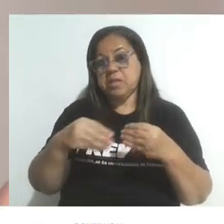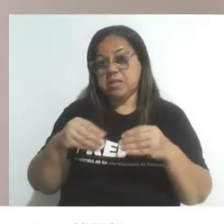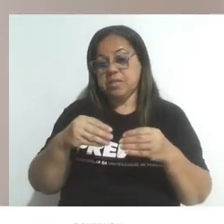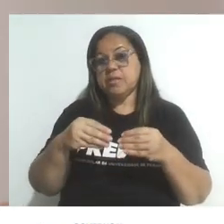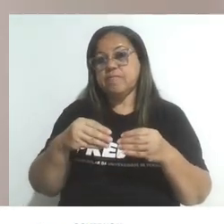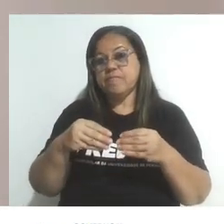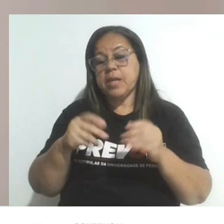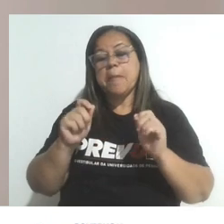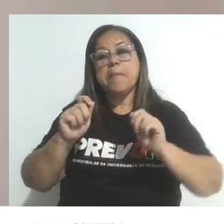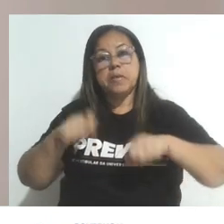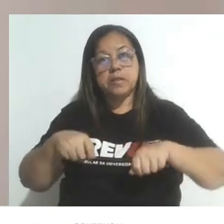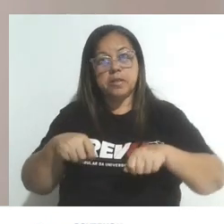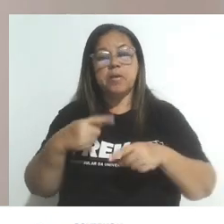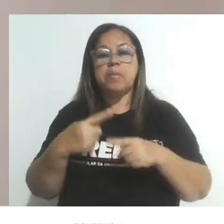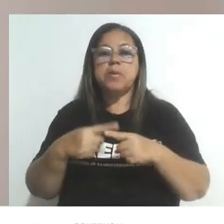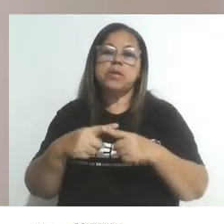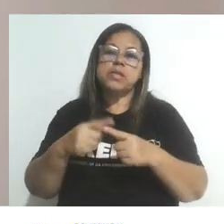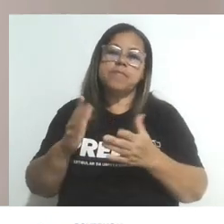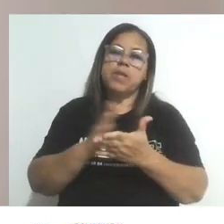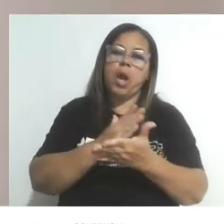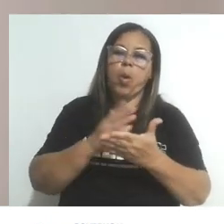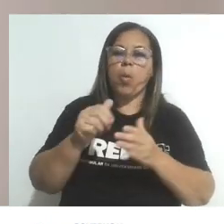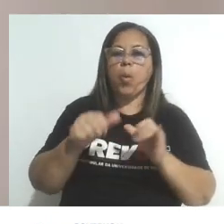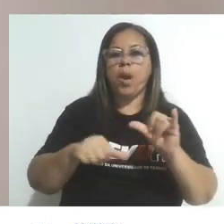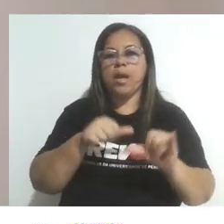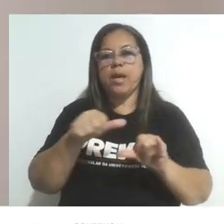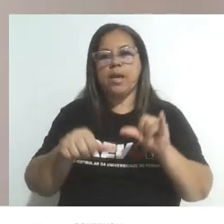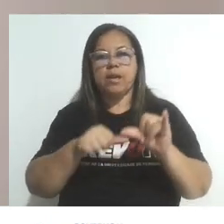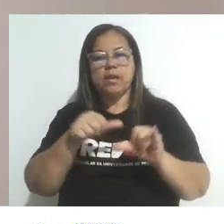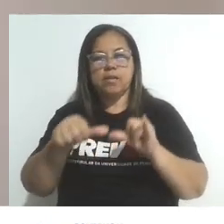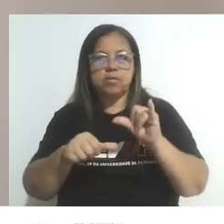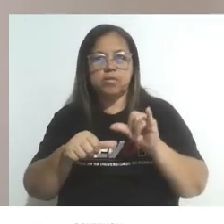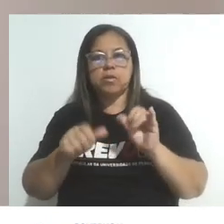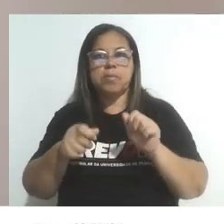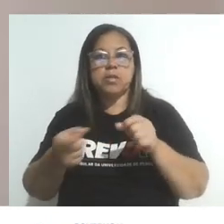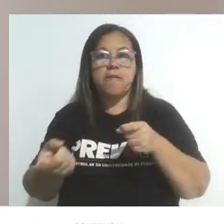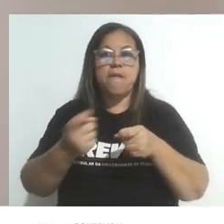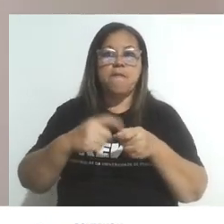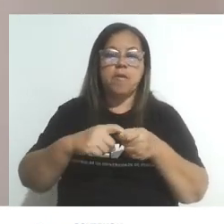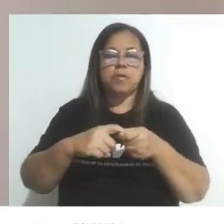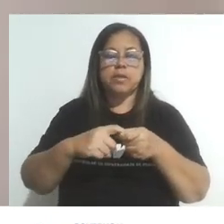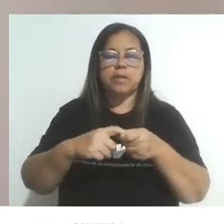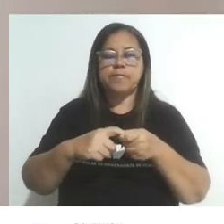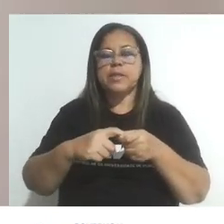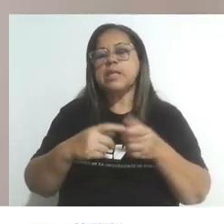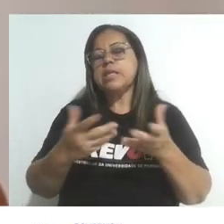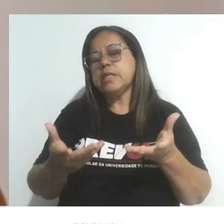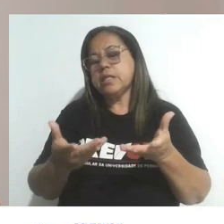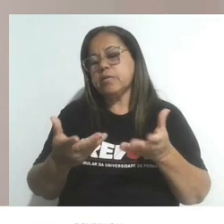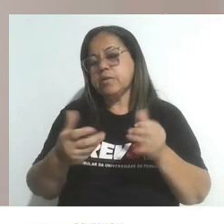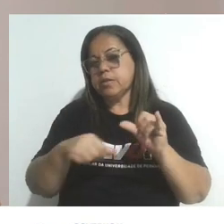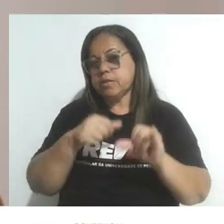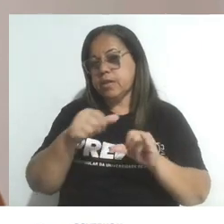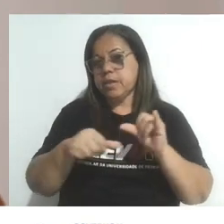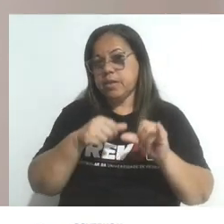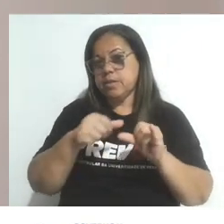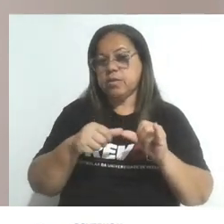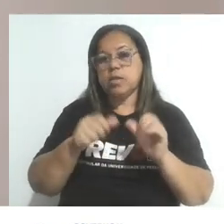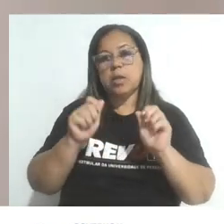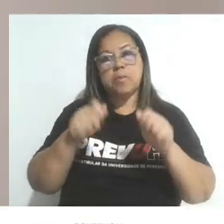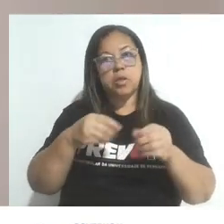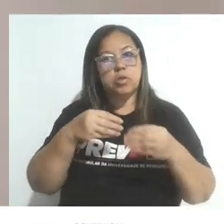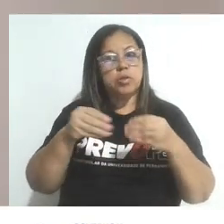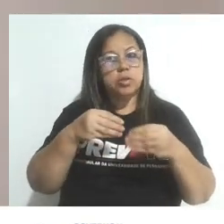Isso é possível porque em algumas reações são reversíveis. As reações reversíveis são aquelas em que substâncias